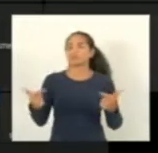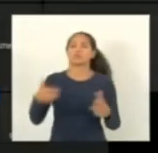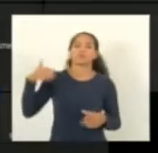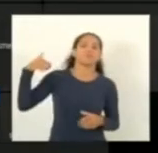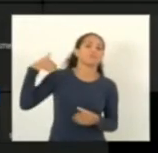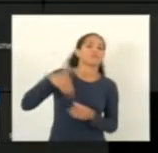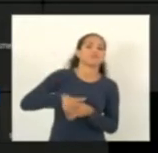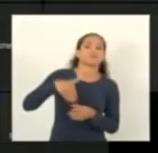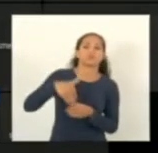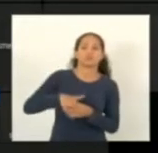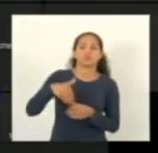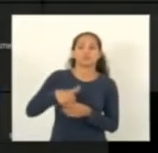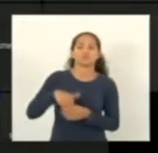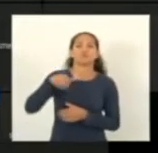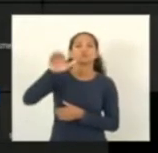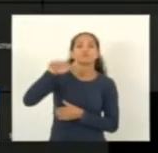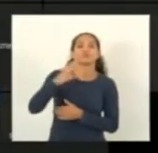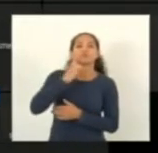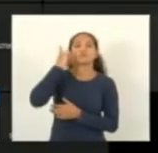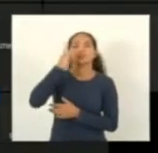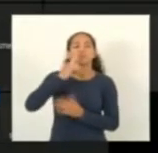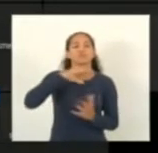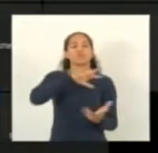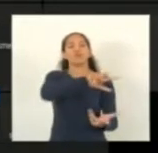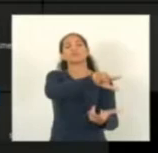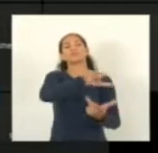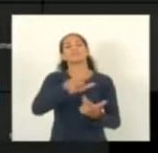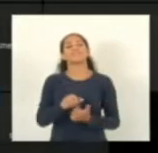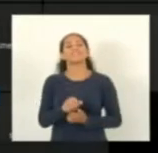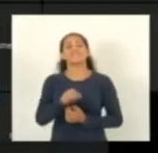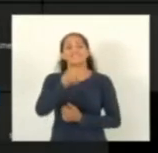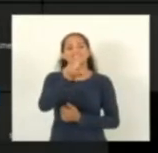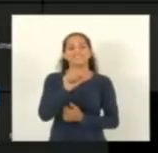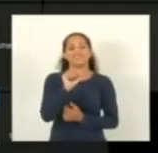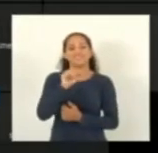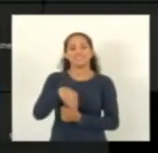votação como voto deputado internacional Alexandre Xambique